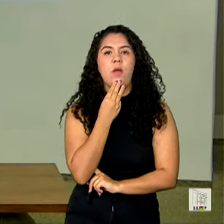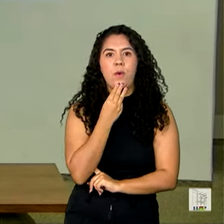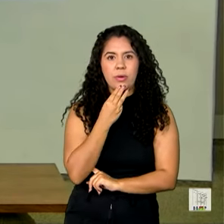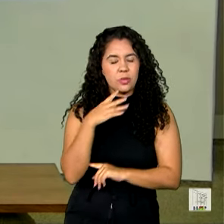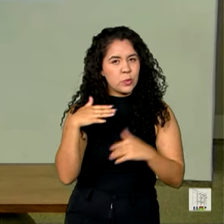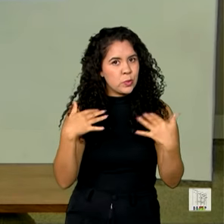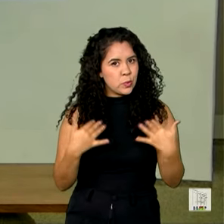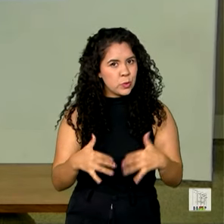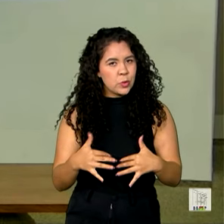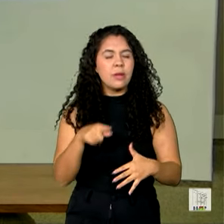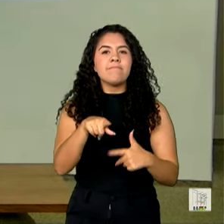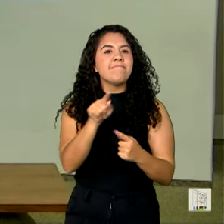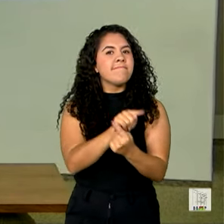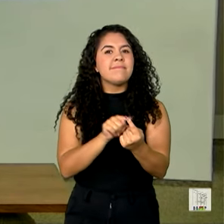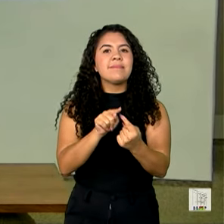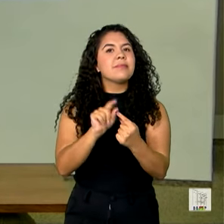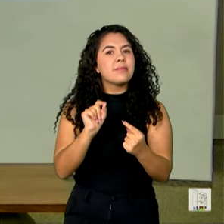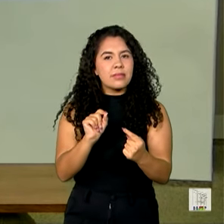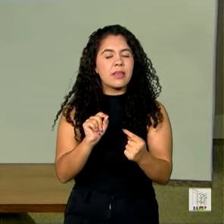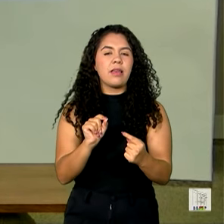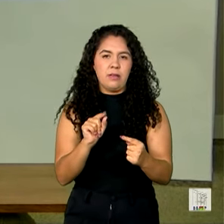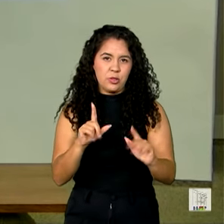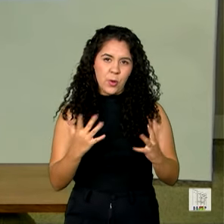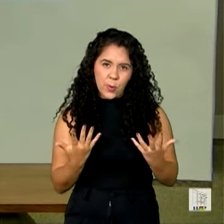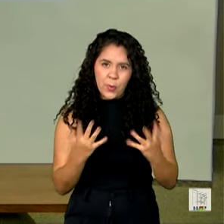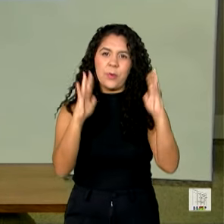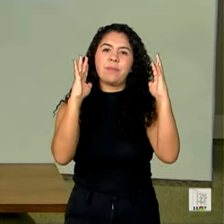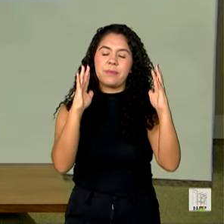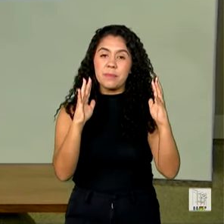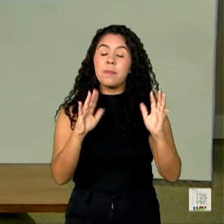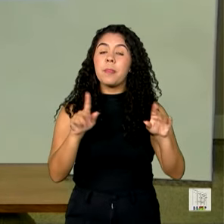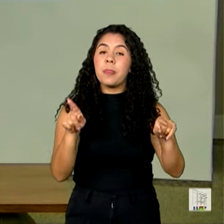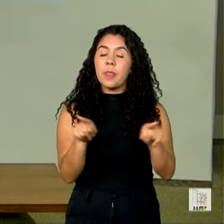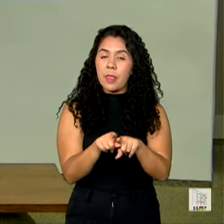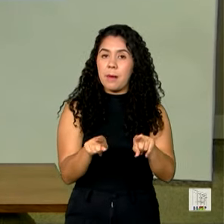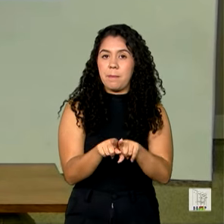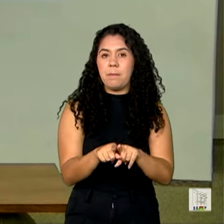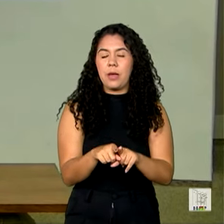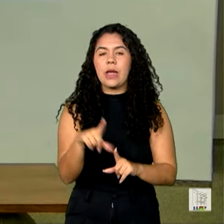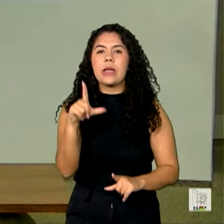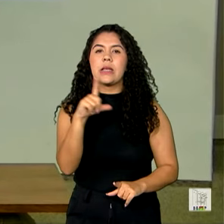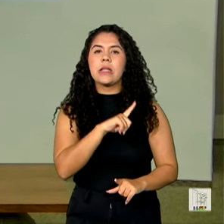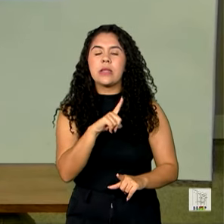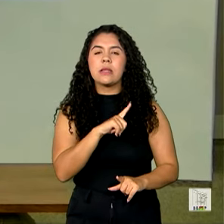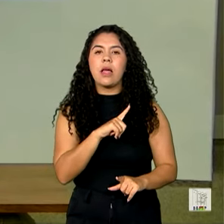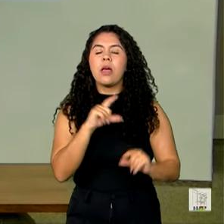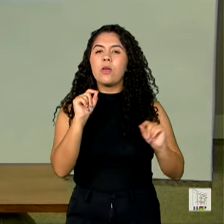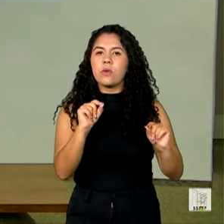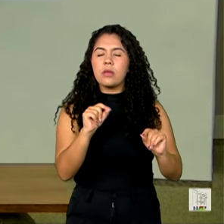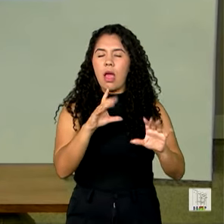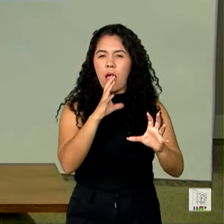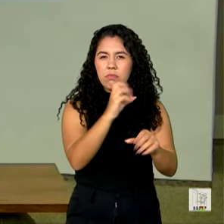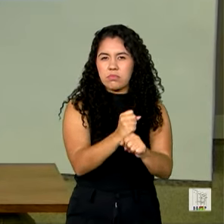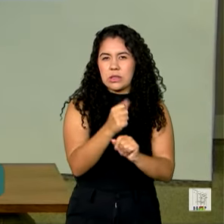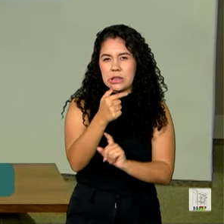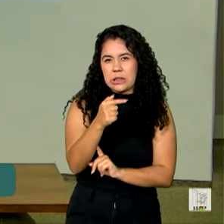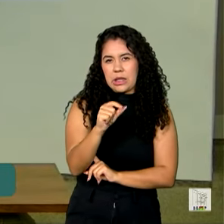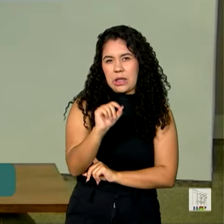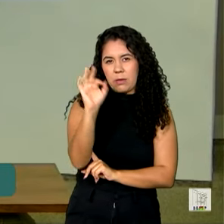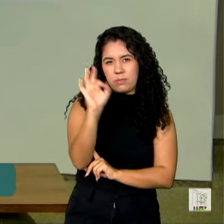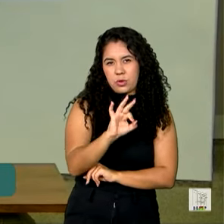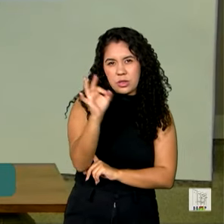Isso é motivo de comemoração. Nós temos uma resolutividade que ultrapassa 70%